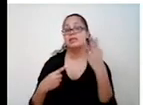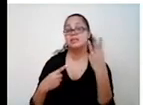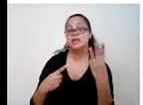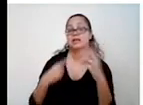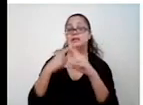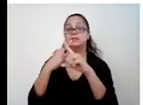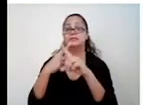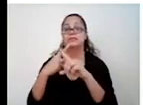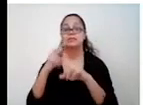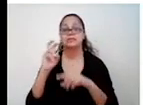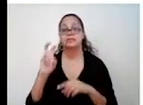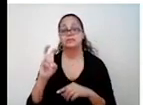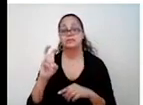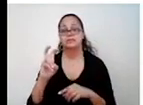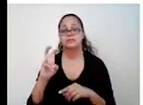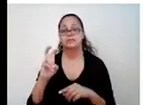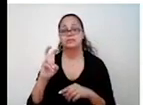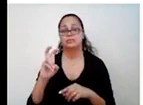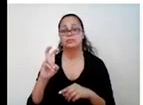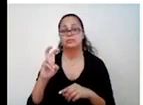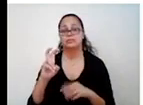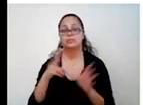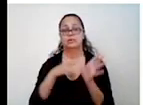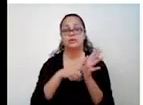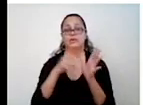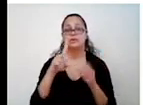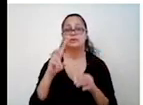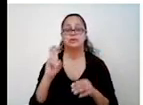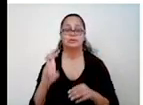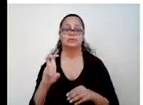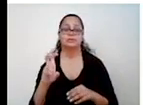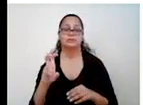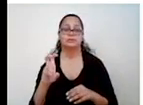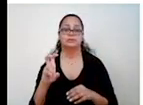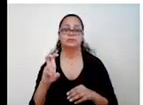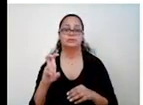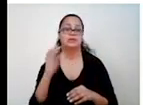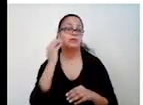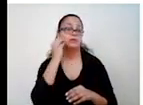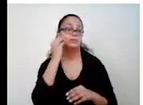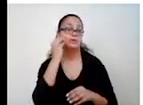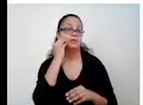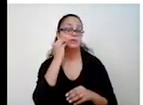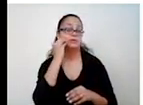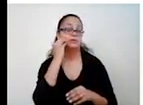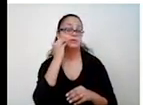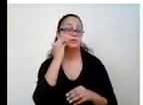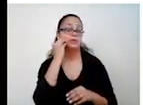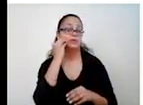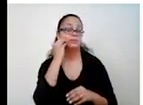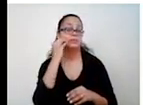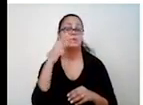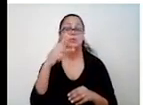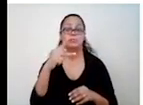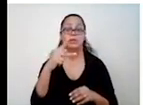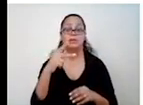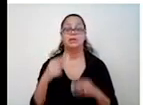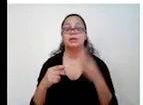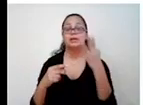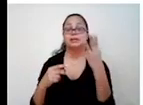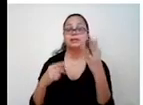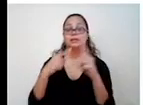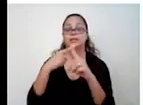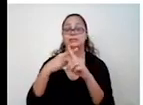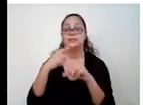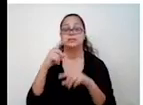Então, coloquei aqui a dica. Vamos começar pelo produto. Vamos testar. Vamos testar o produto. 3 vezes 5